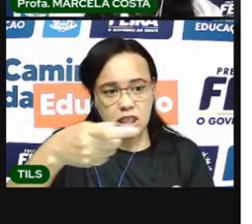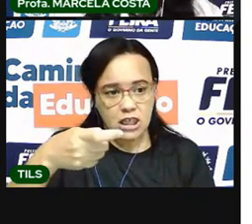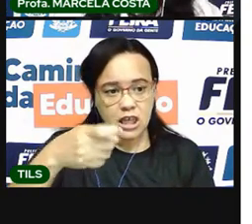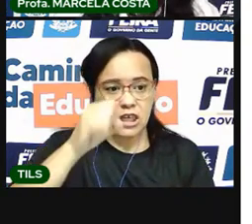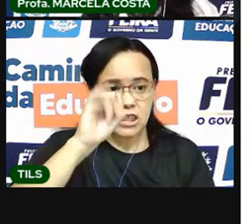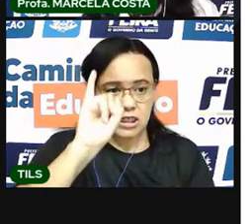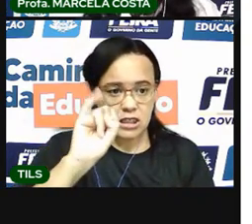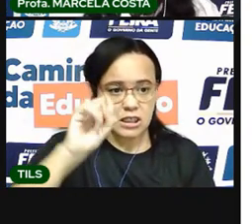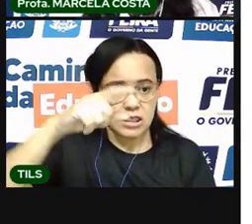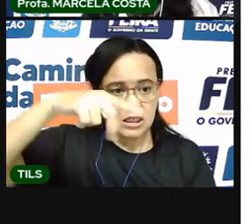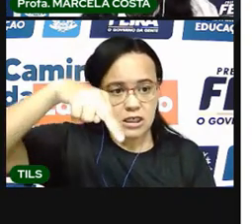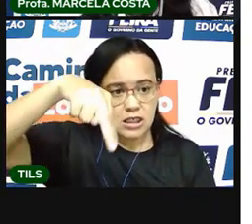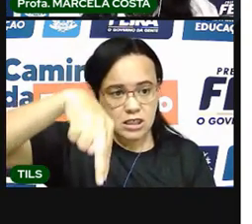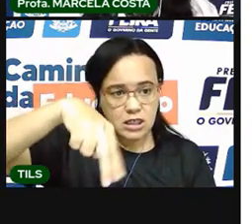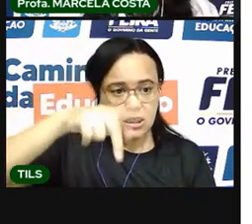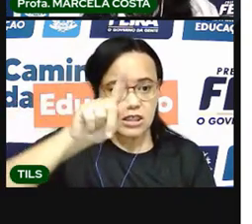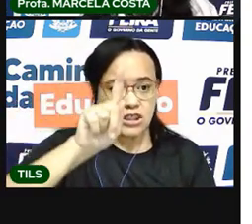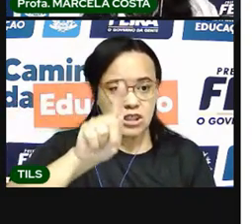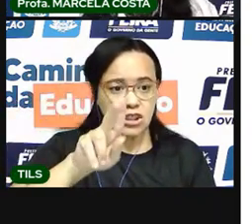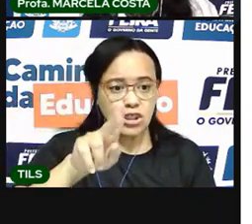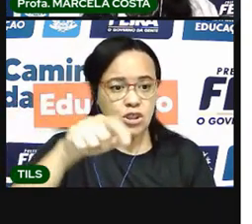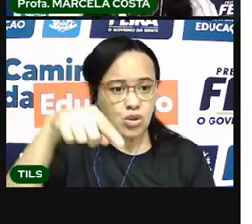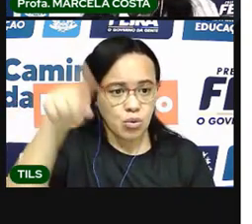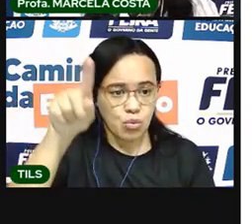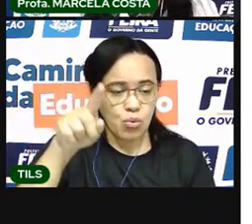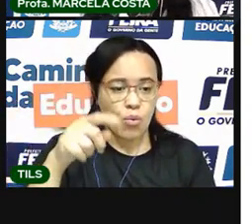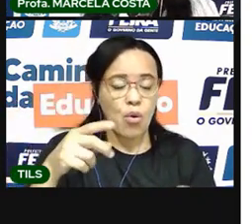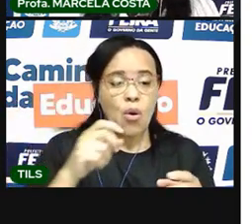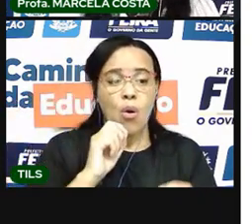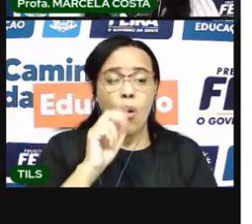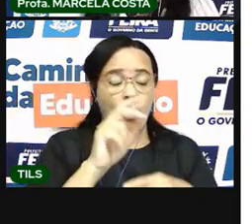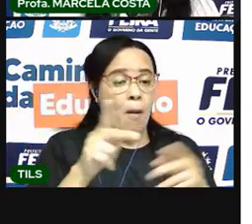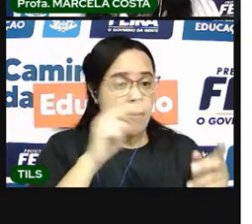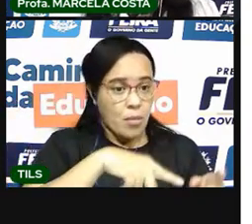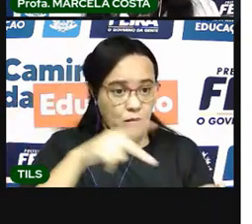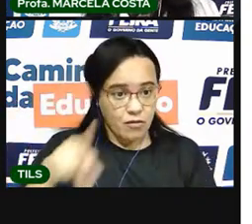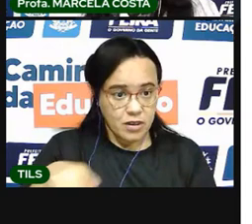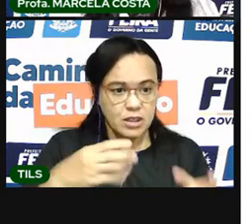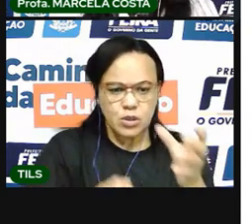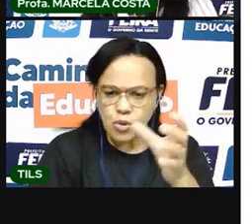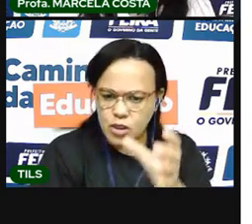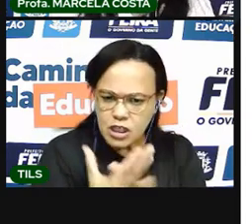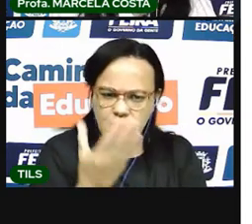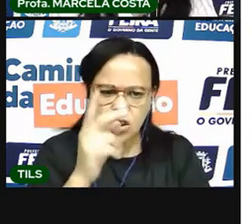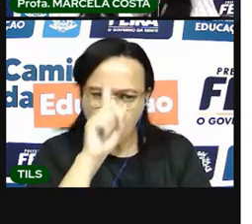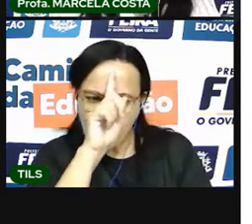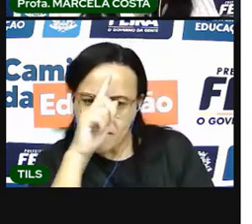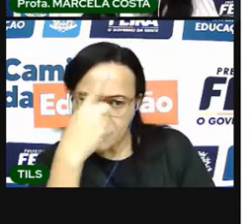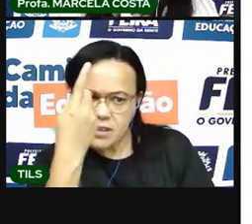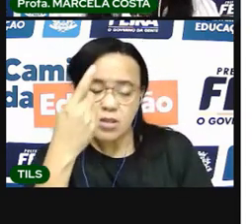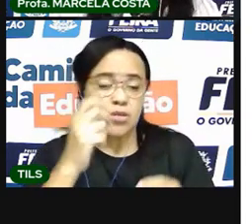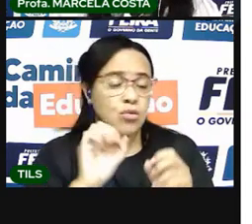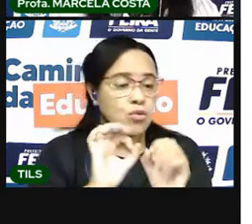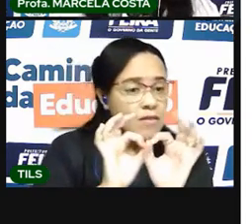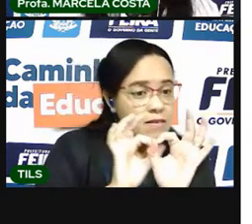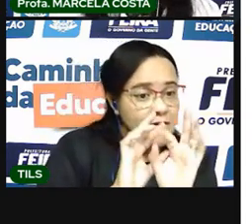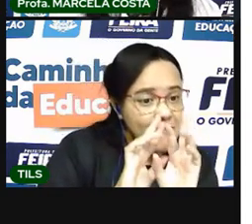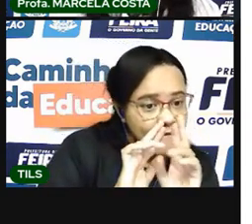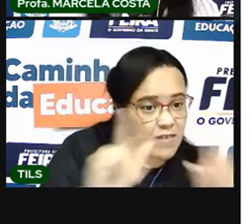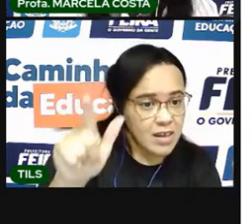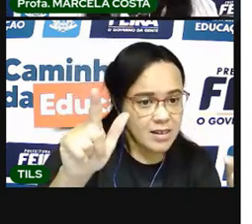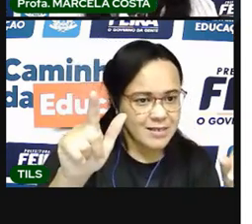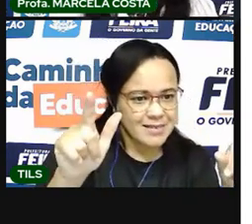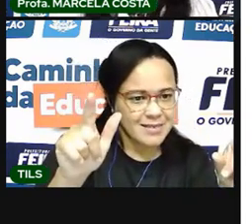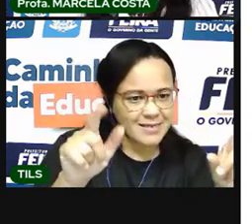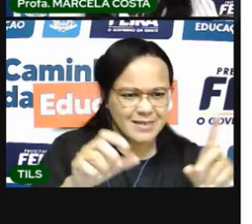professores daquelas comunidades. Observem que ele é diferente do calendário que